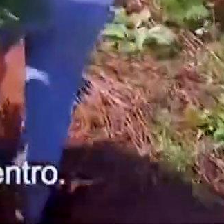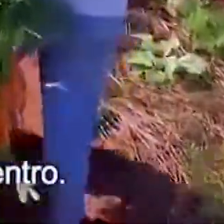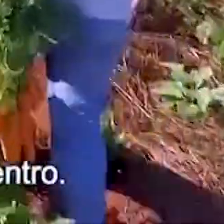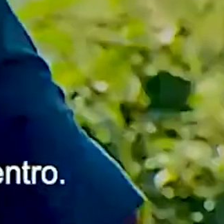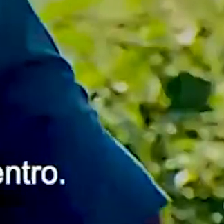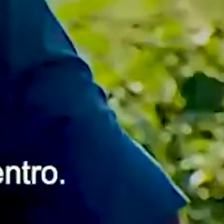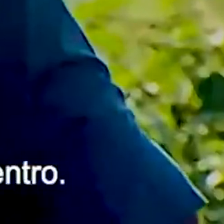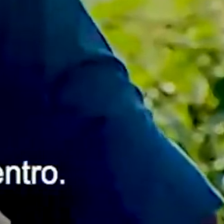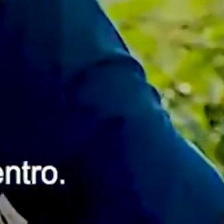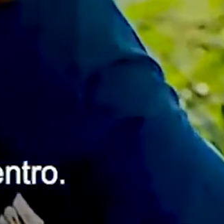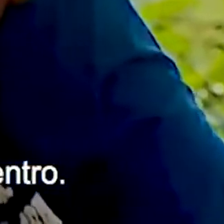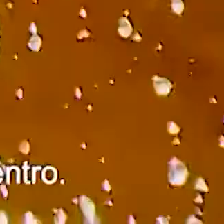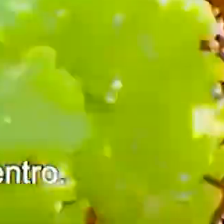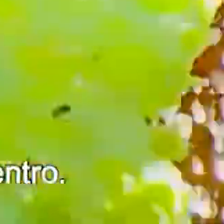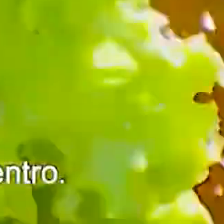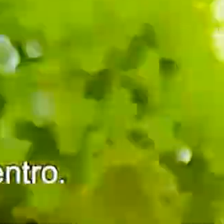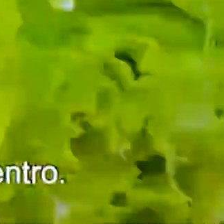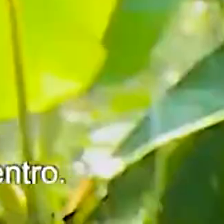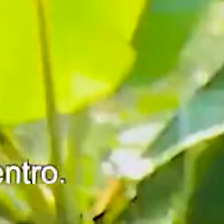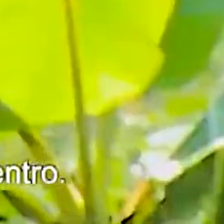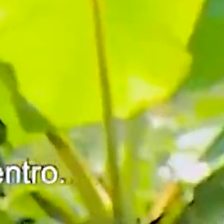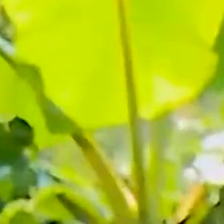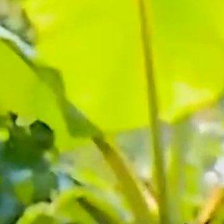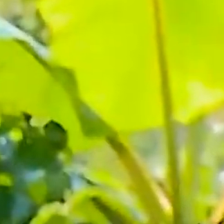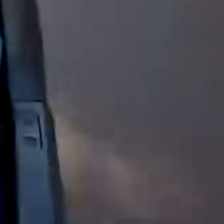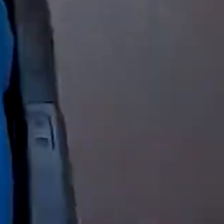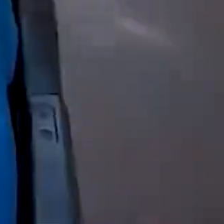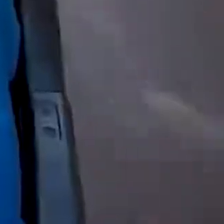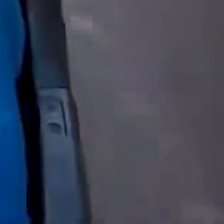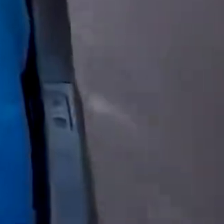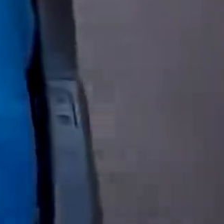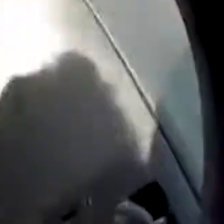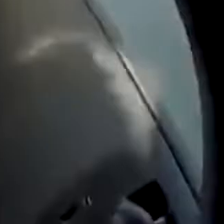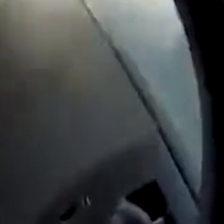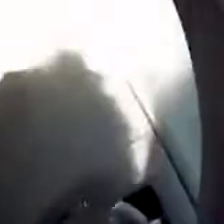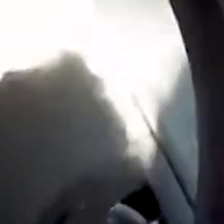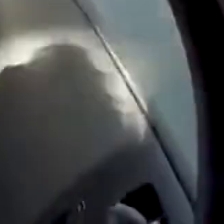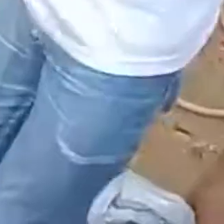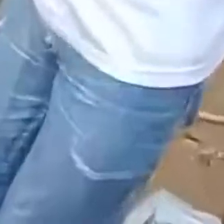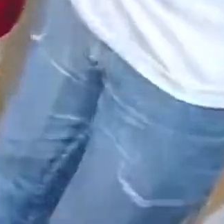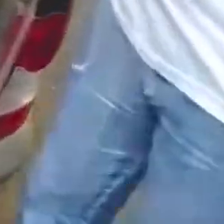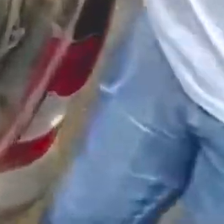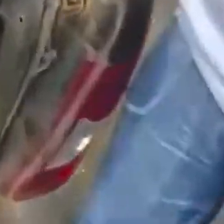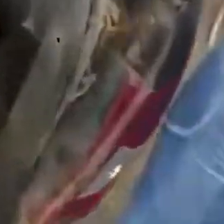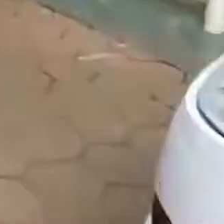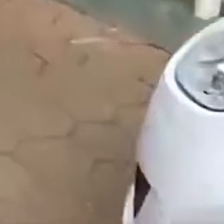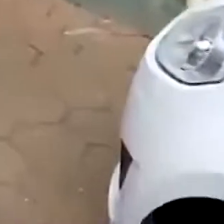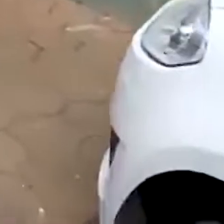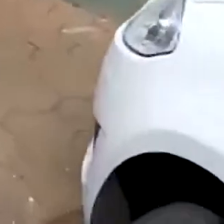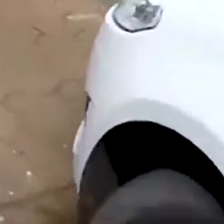Hoje, meu sustento e da minha família todos saem daqui de dentro. Nosso salário sai da comunidade lá na cidade.